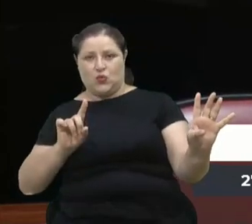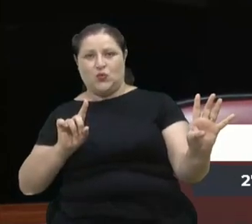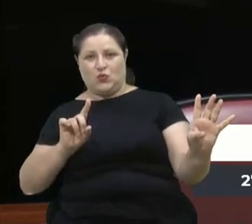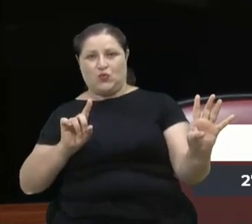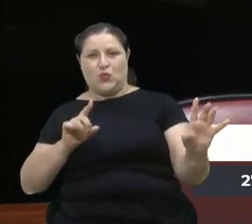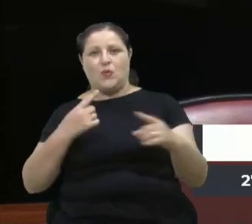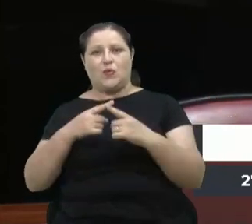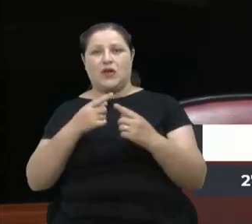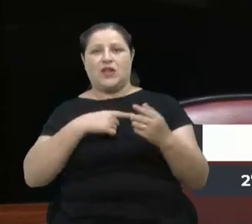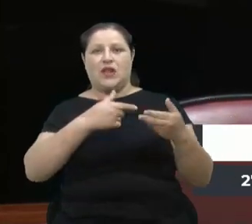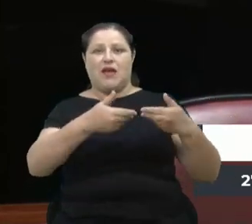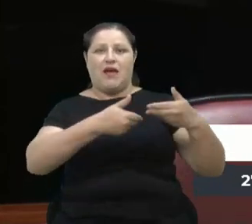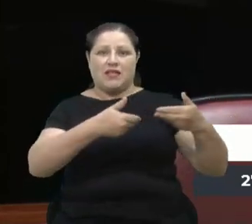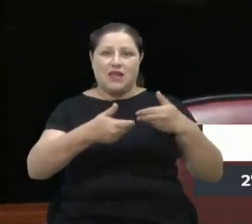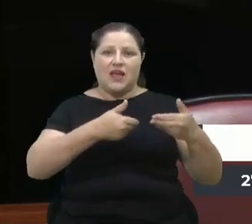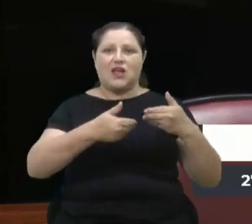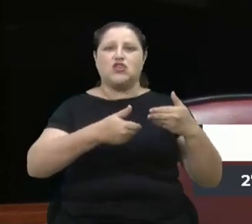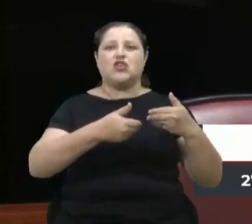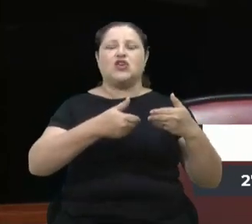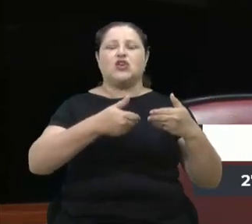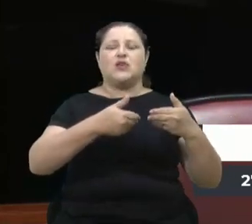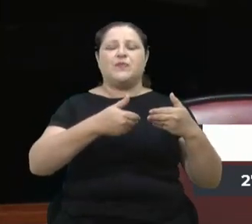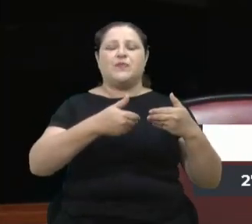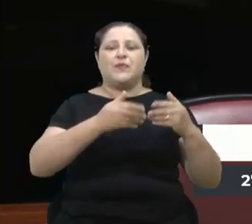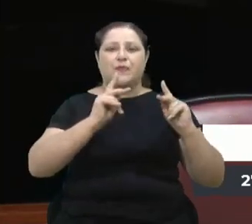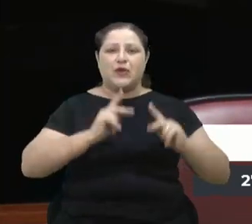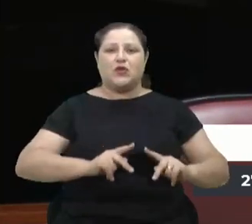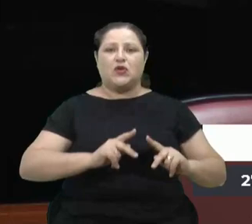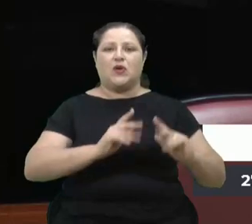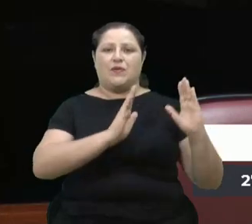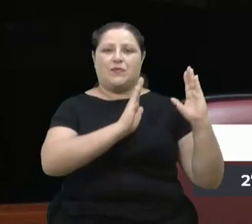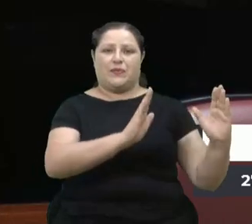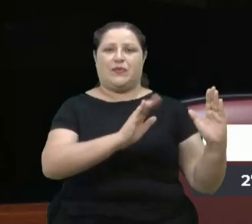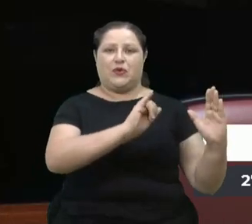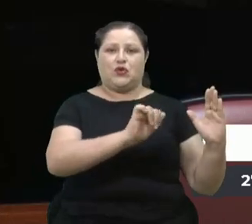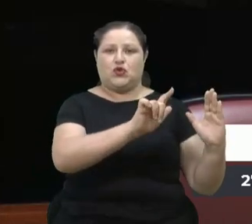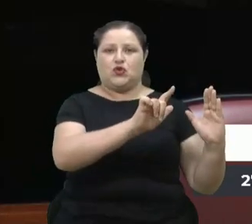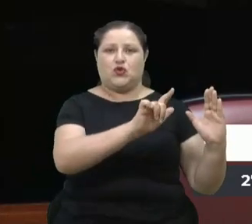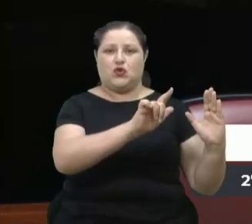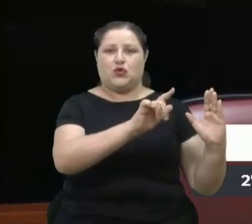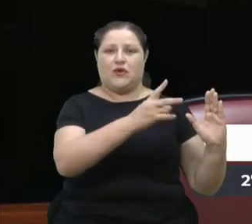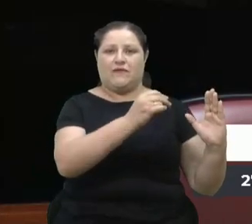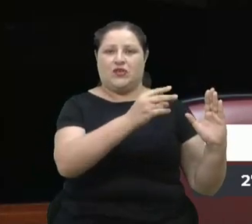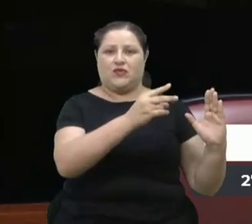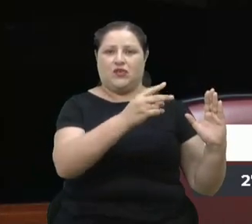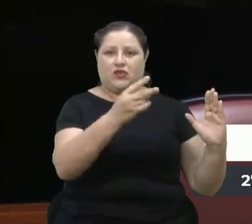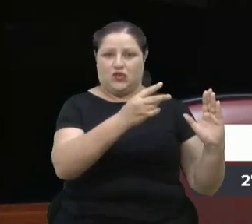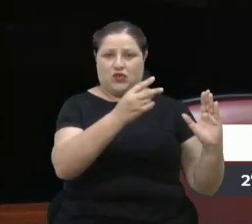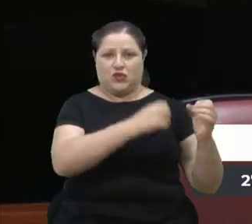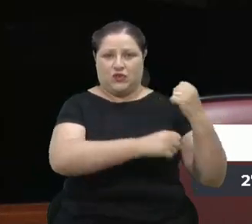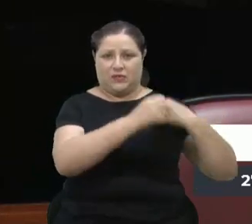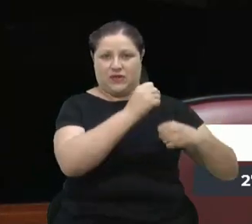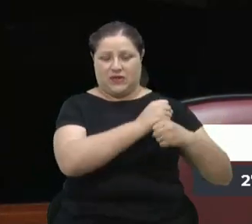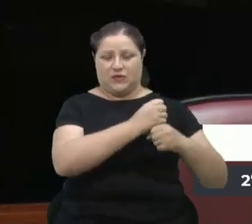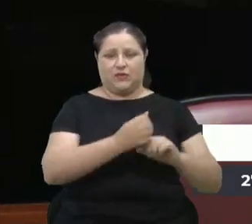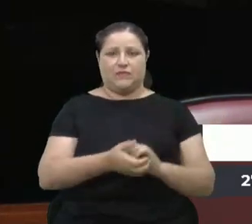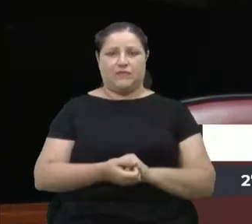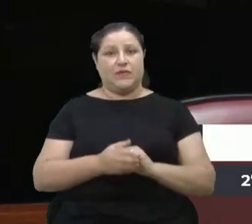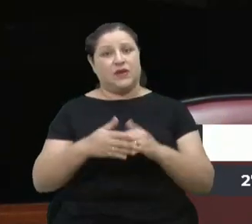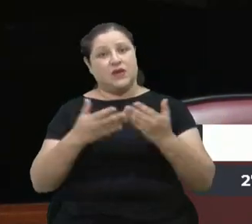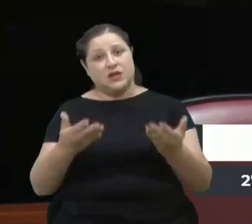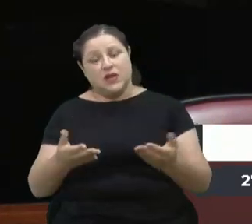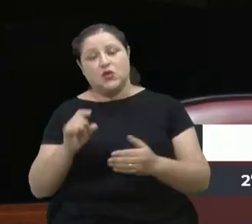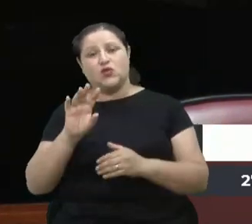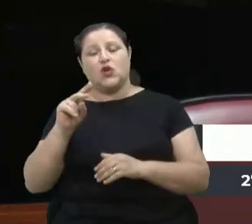atendendo julho de 2022. Uma parte, vereadora. Já te dou. Então, gente, só